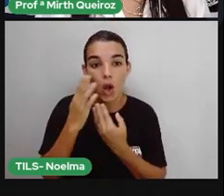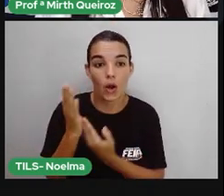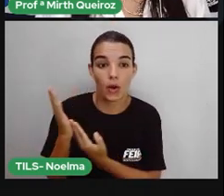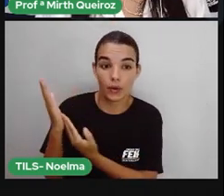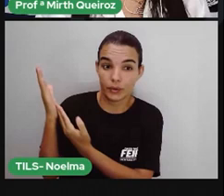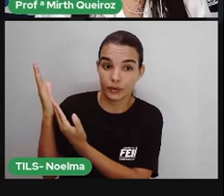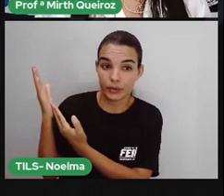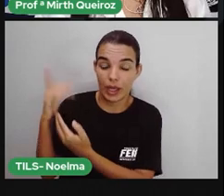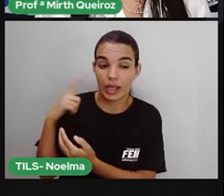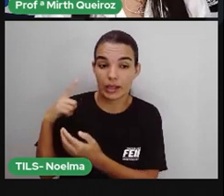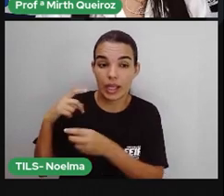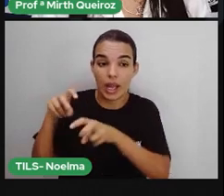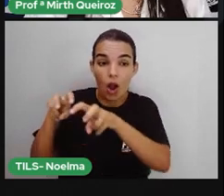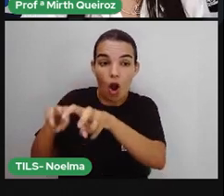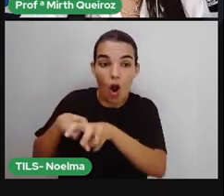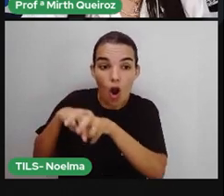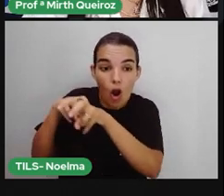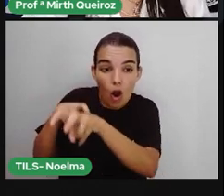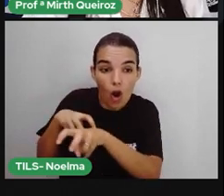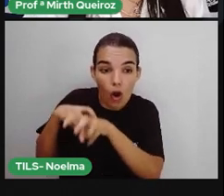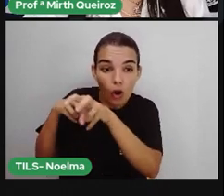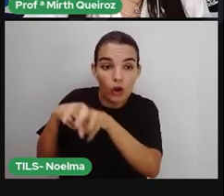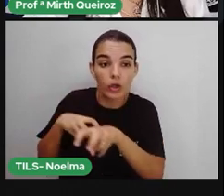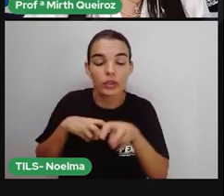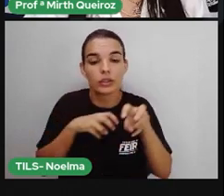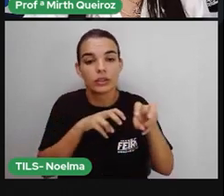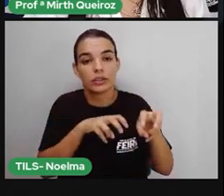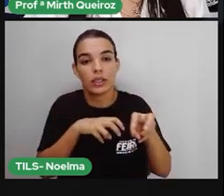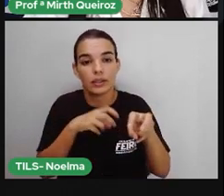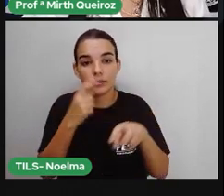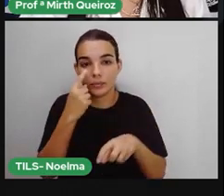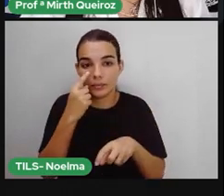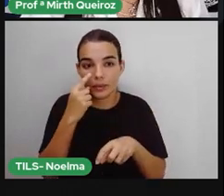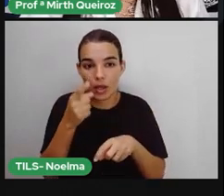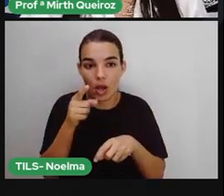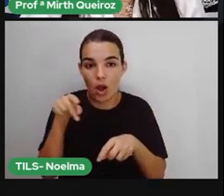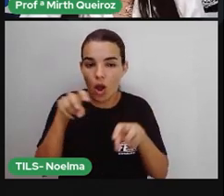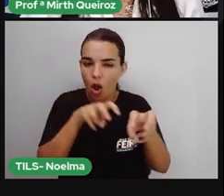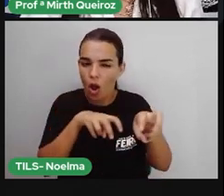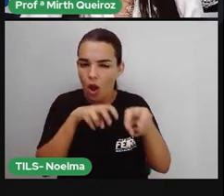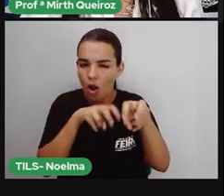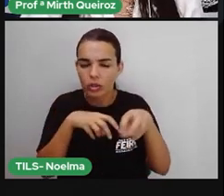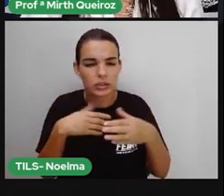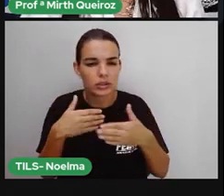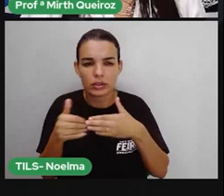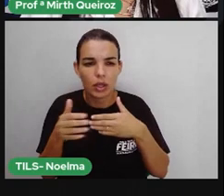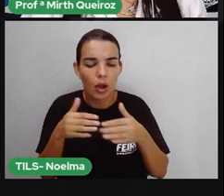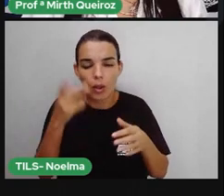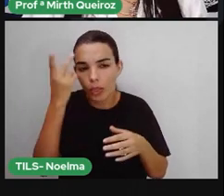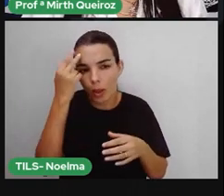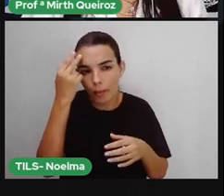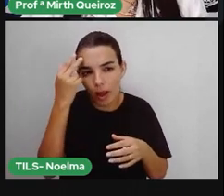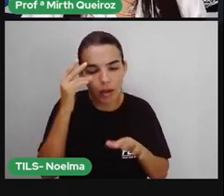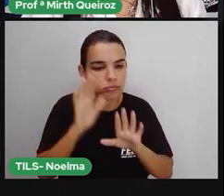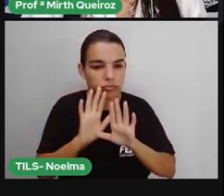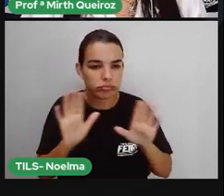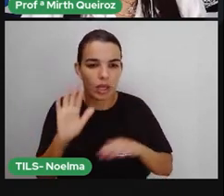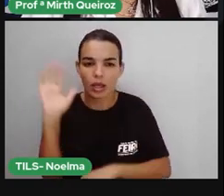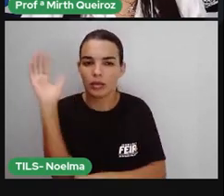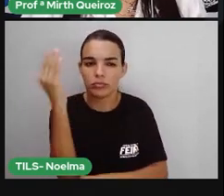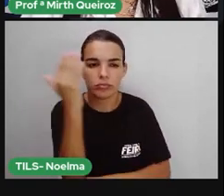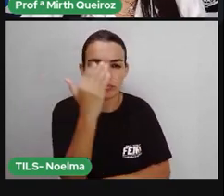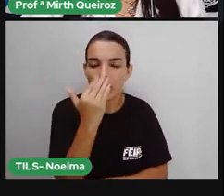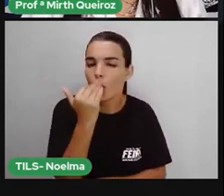roças, que estão aqui, ó. Essas roças eram roças que plantavam